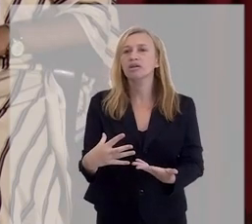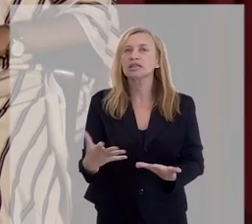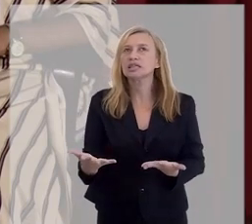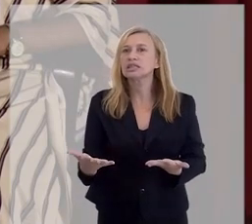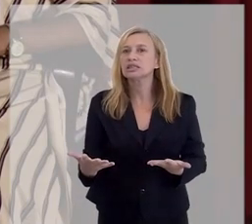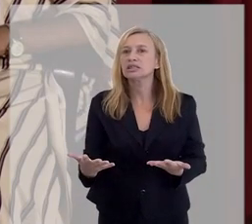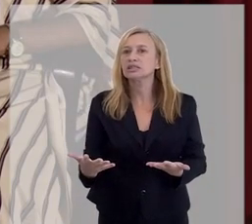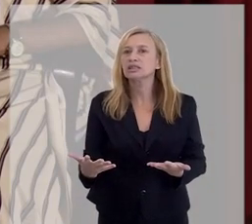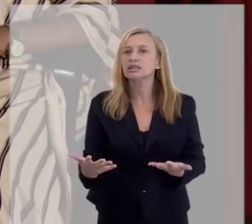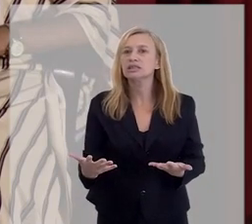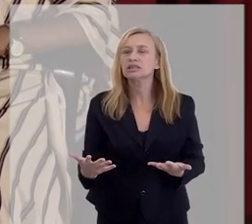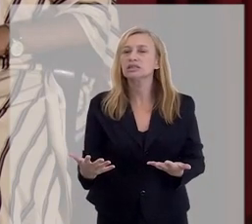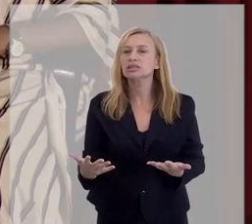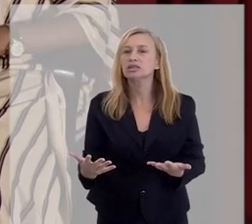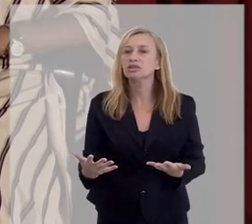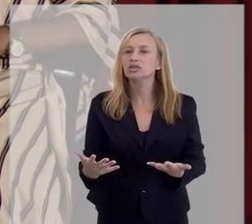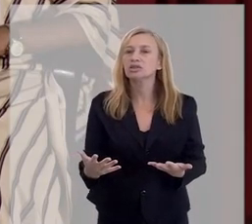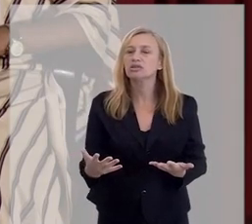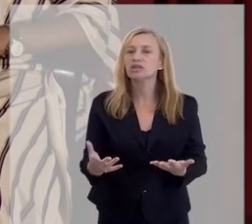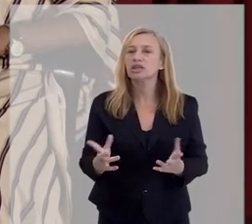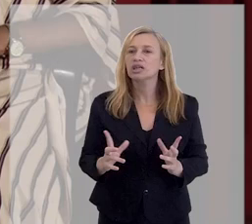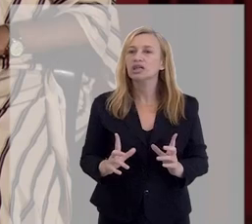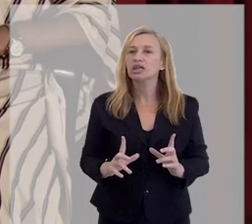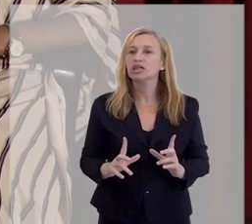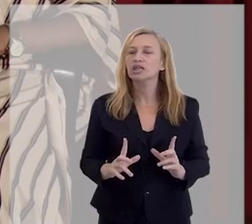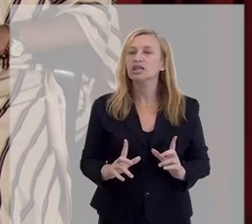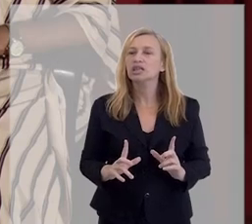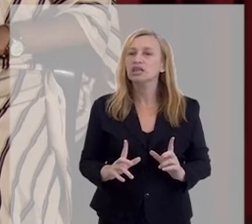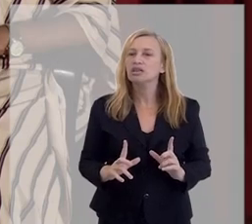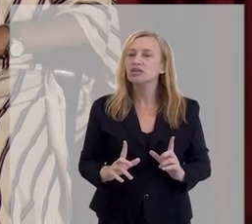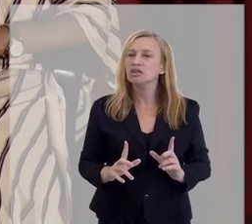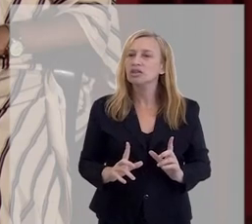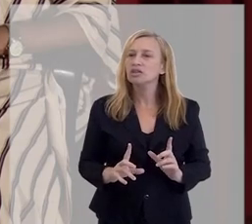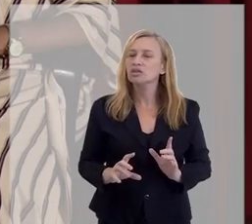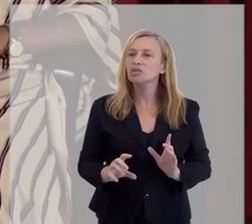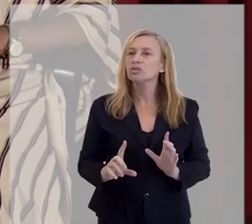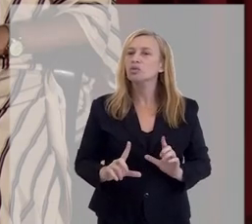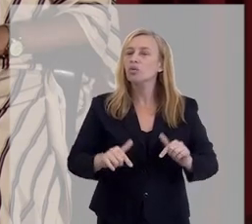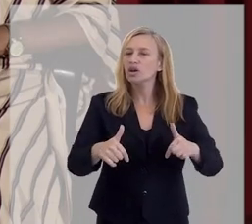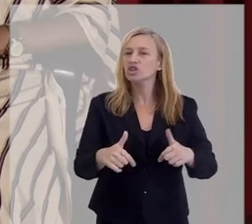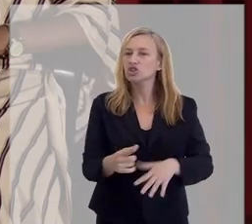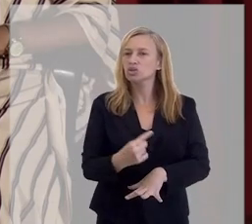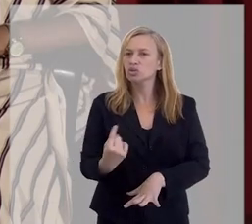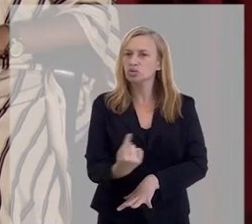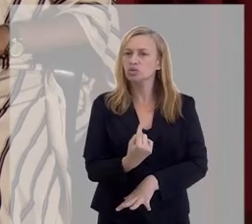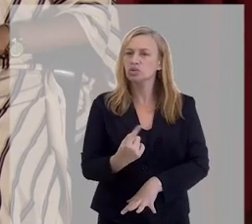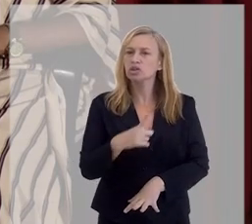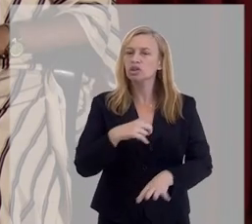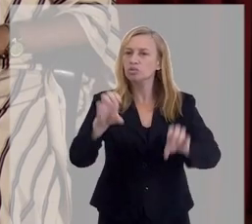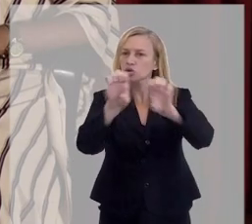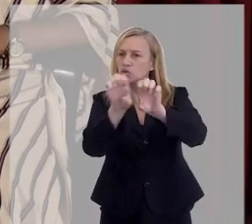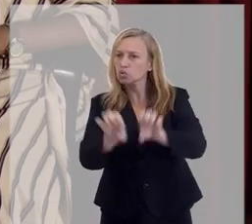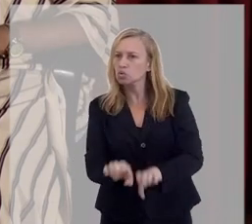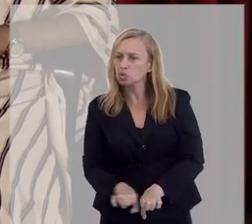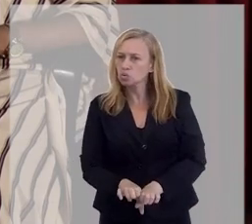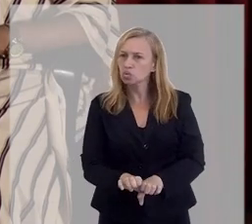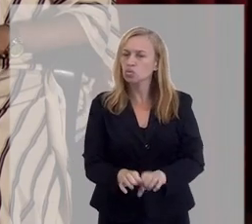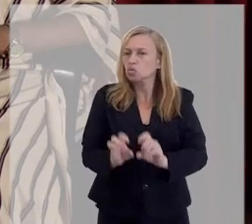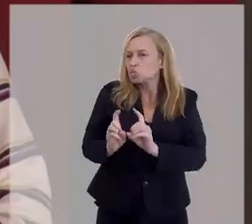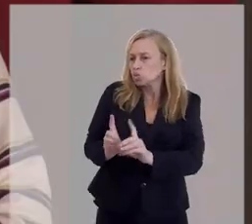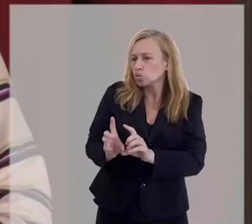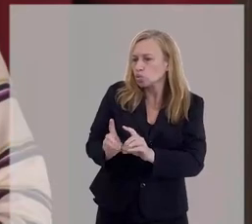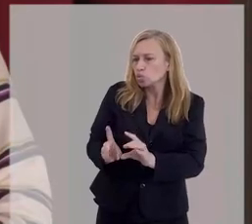que vai ter muito o nosso jeito. Então, nós temos essa estrutura em que temos reuniões